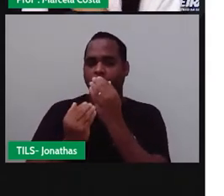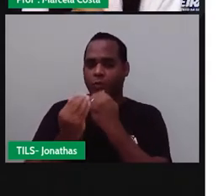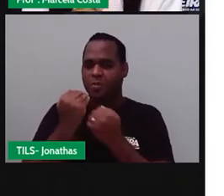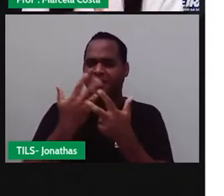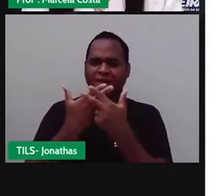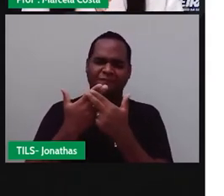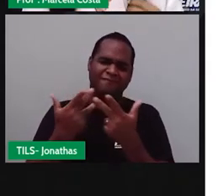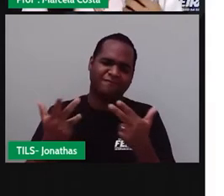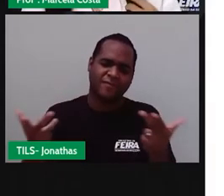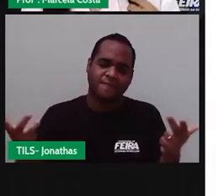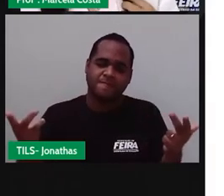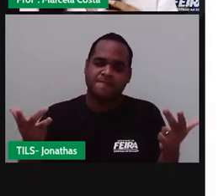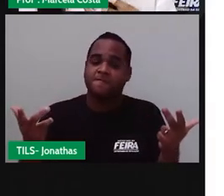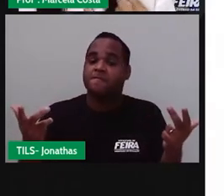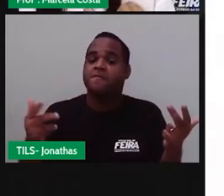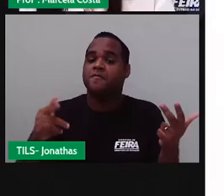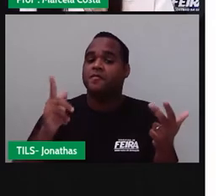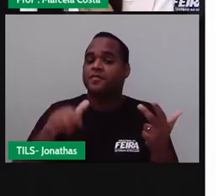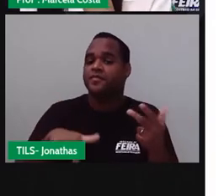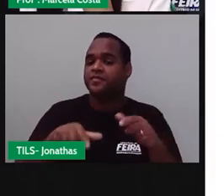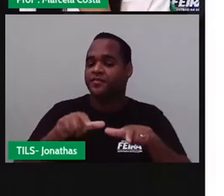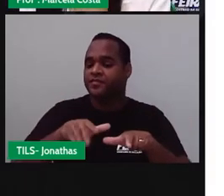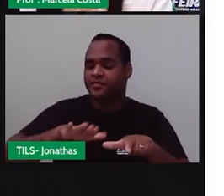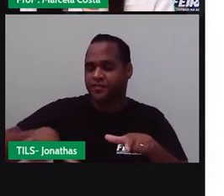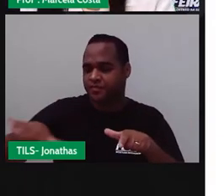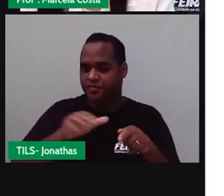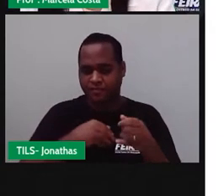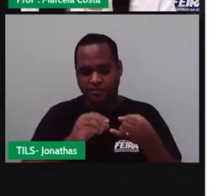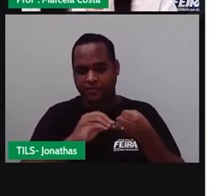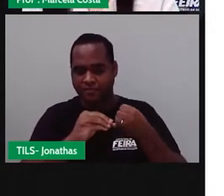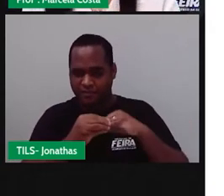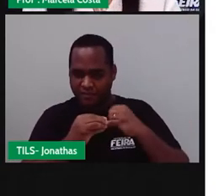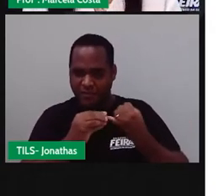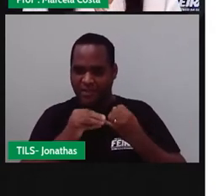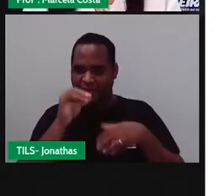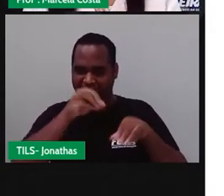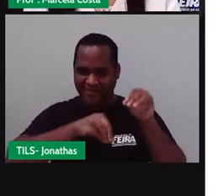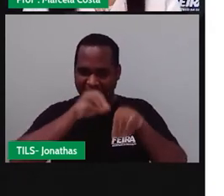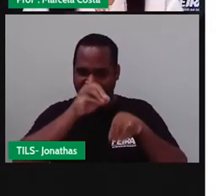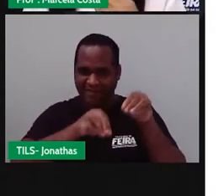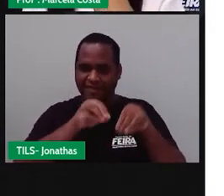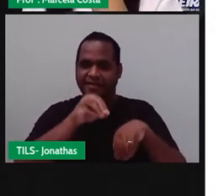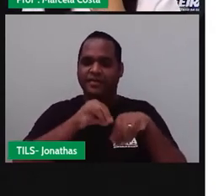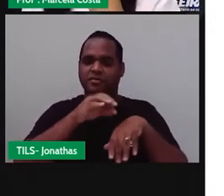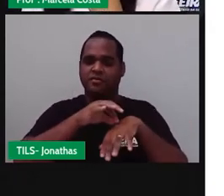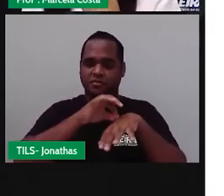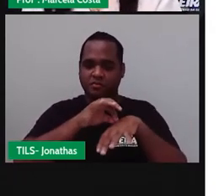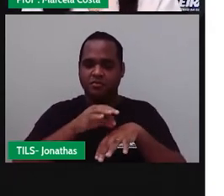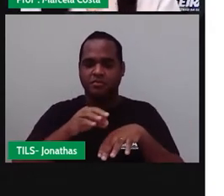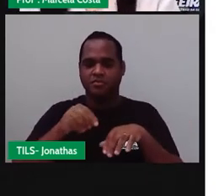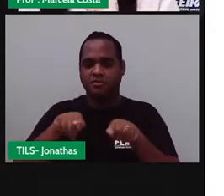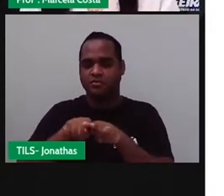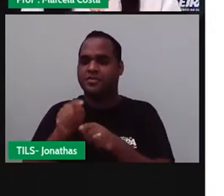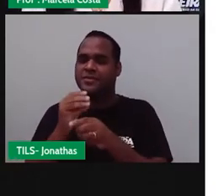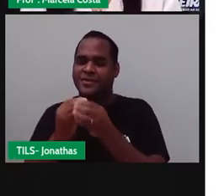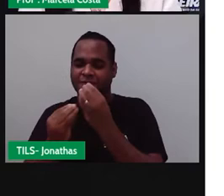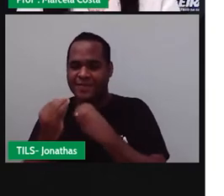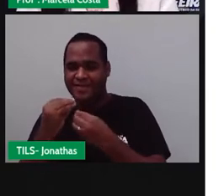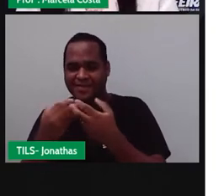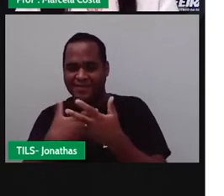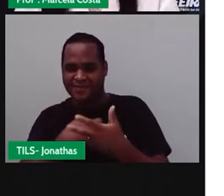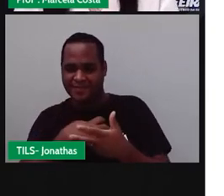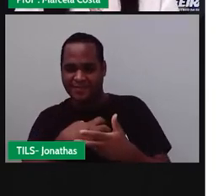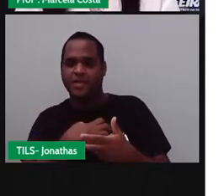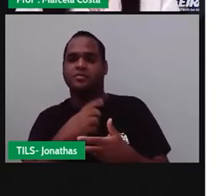diversa. A gente vai ter aí regiões que tem a feijoada, como comida típica, comida baiana, né? Como ali o